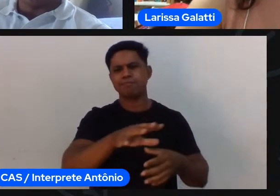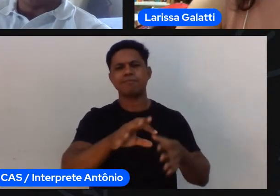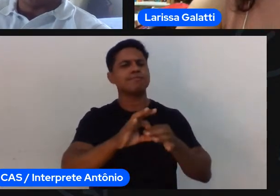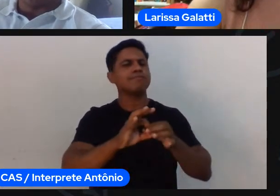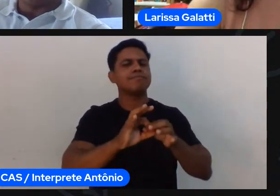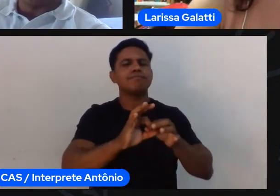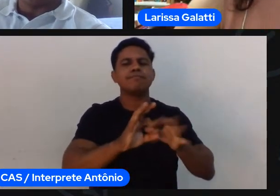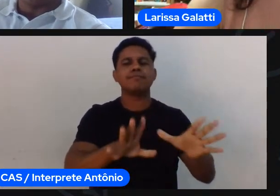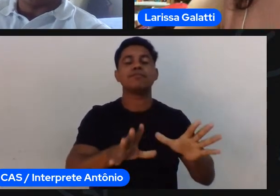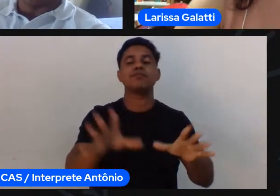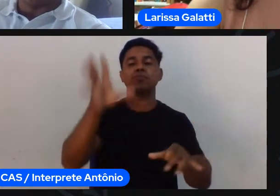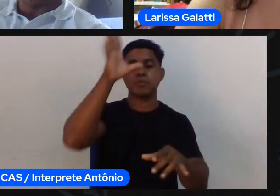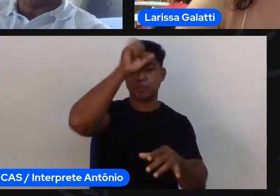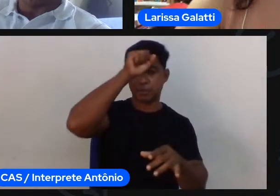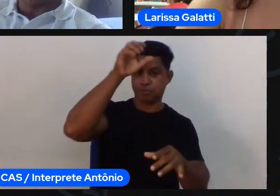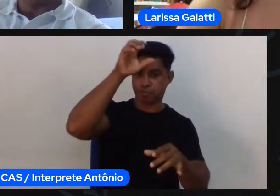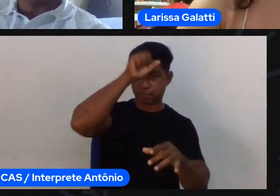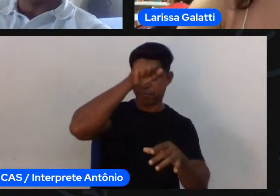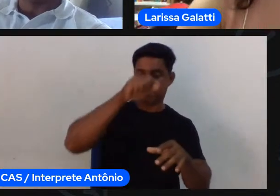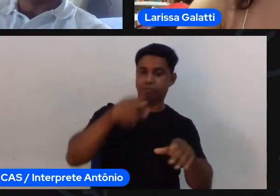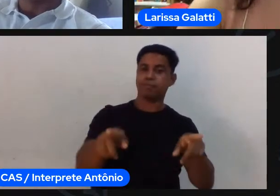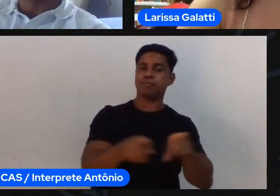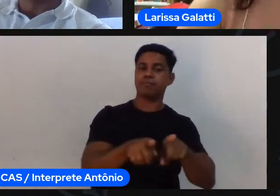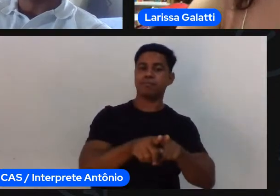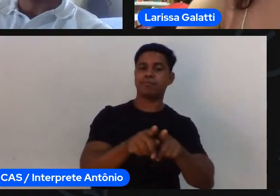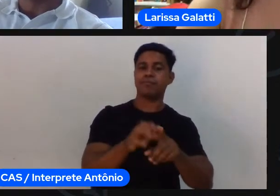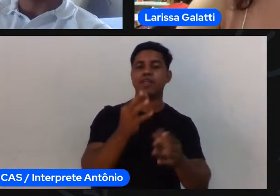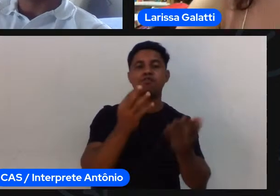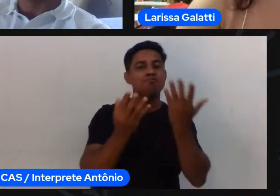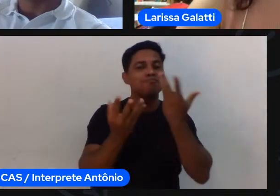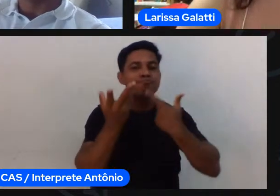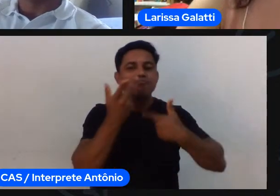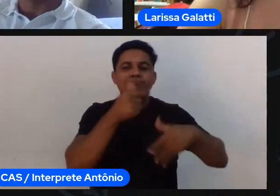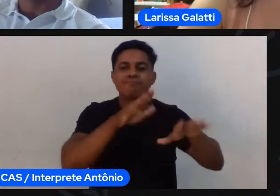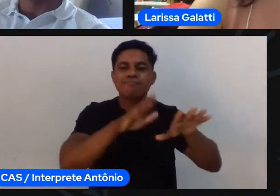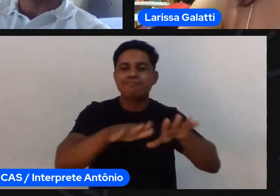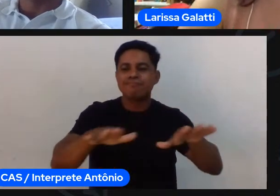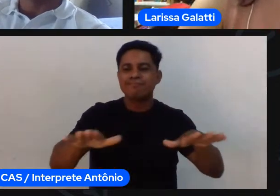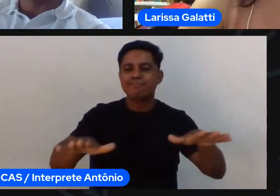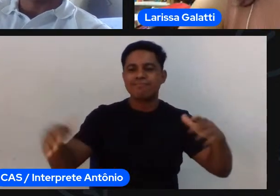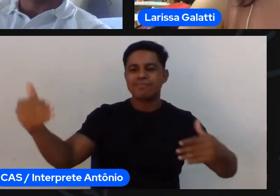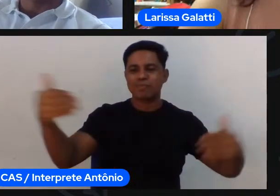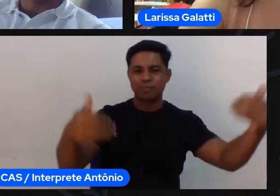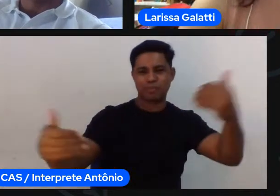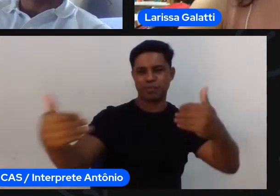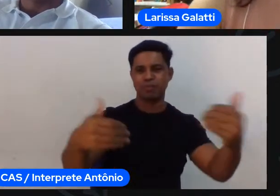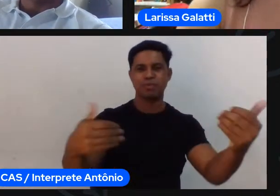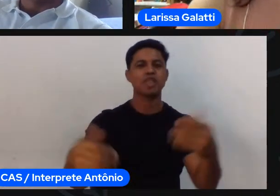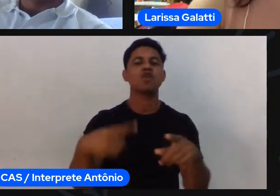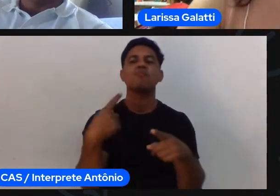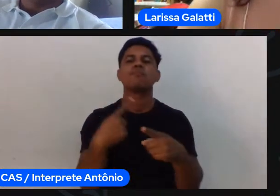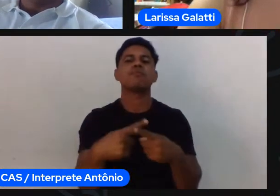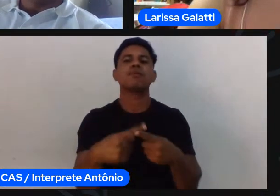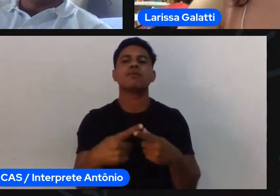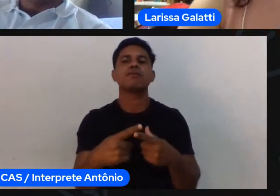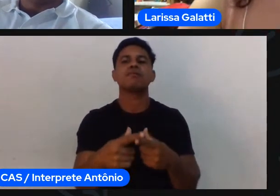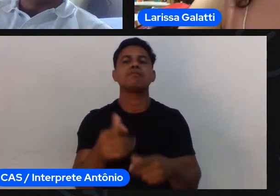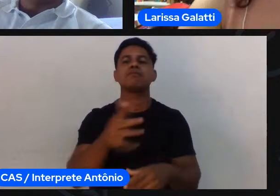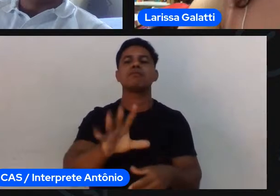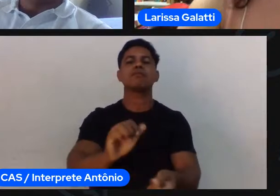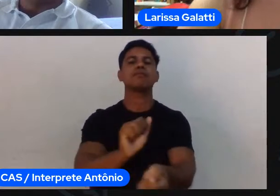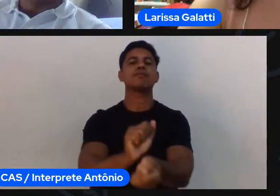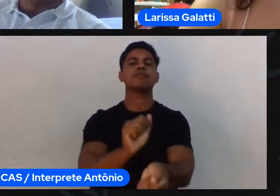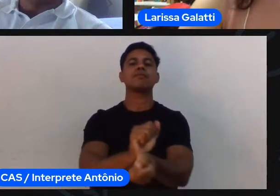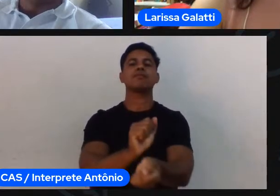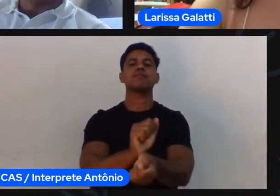que é um espaço que quase todas as crianças passam por que que a gente quer privar da experiência diversificada da experiência que todos